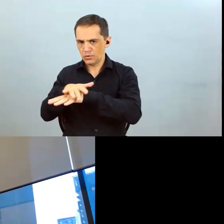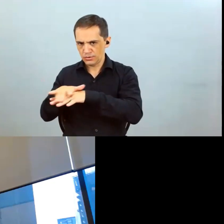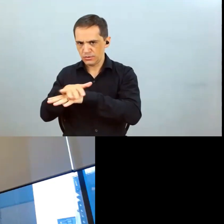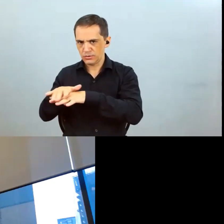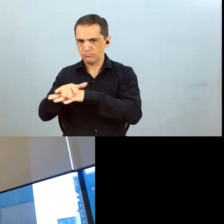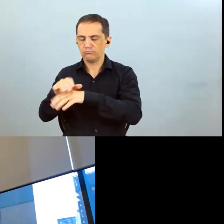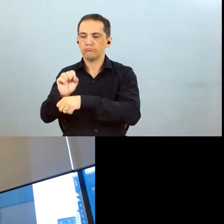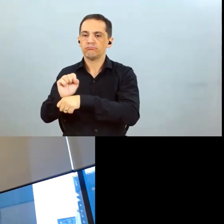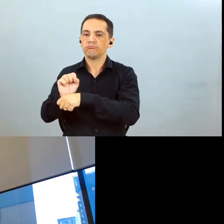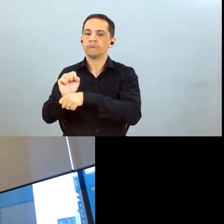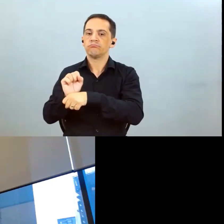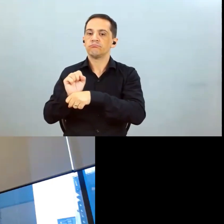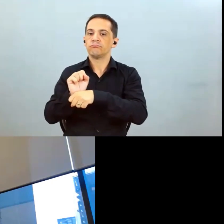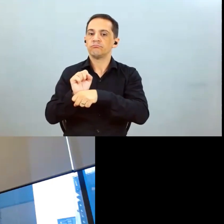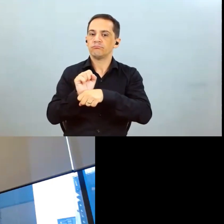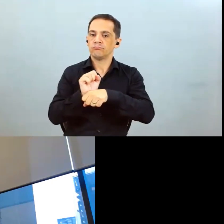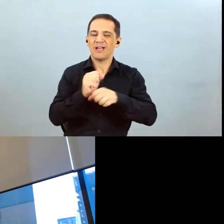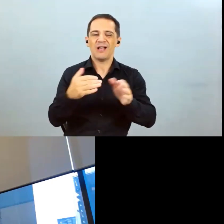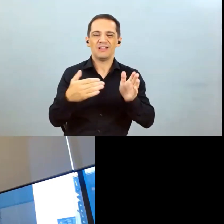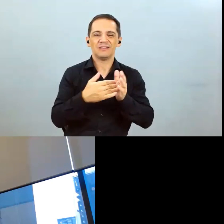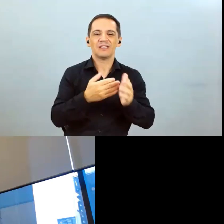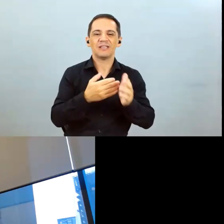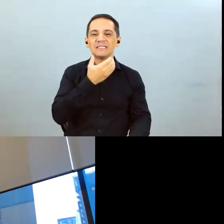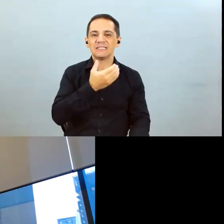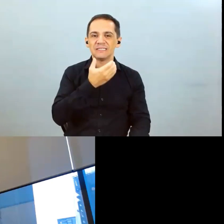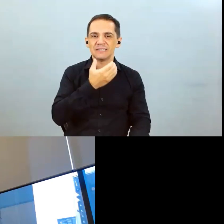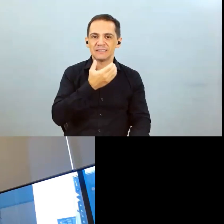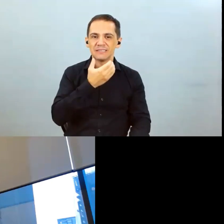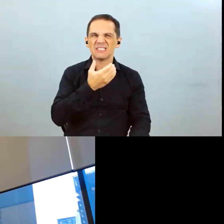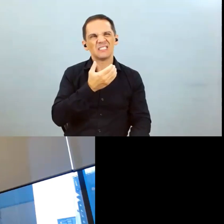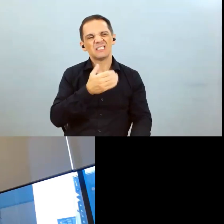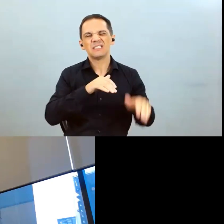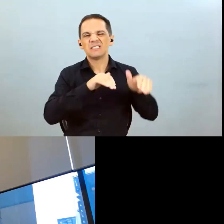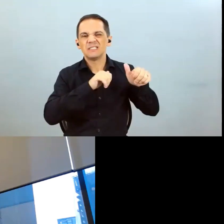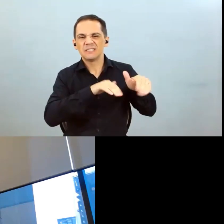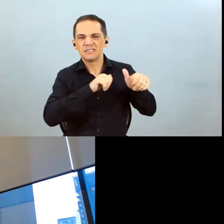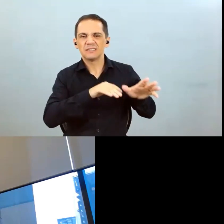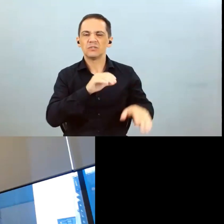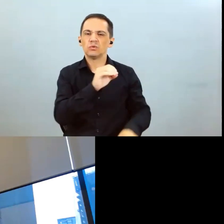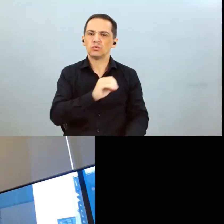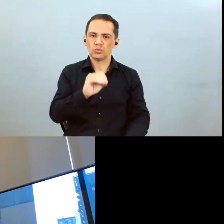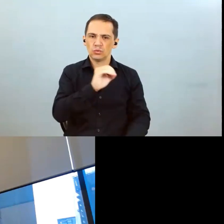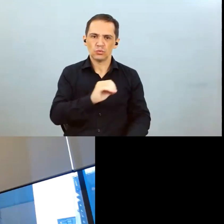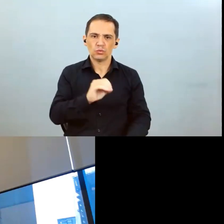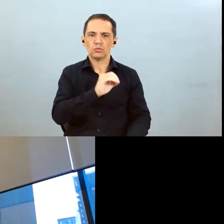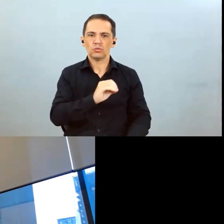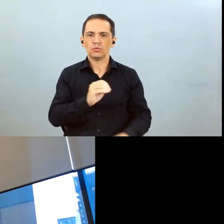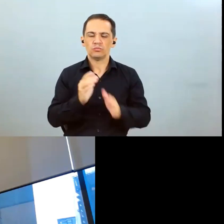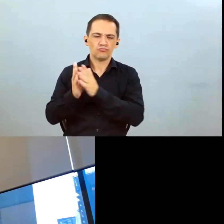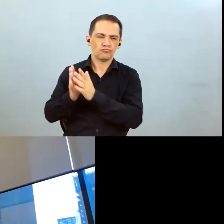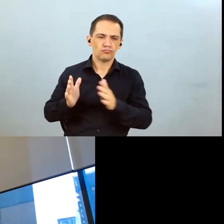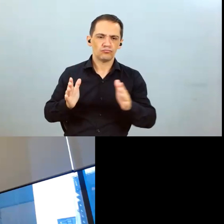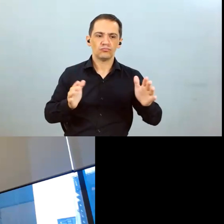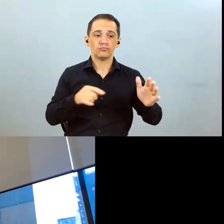novembro sei lá, dezembro um pouco talvez antes da entrada da safra americana setembro e outubro normalmente são os meses que eu tenho os melhores prêmios do Brasil